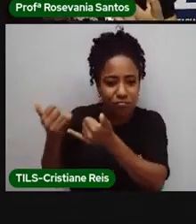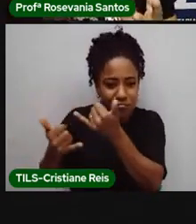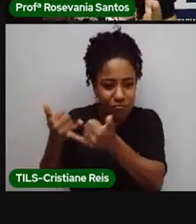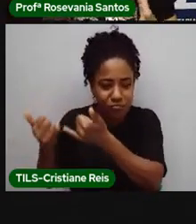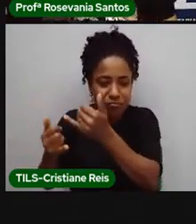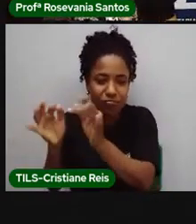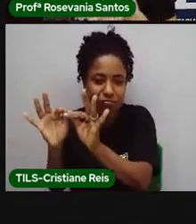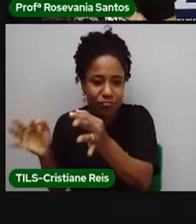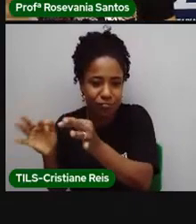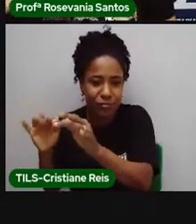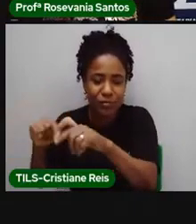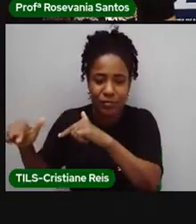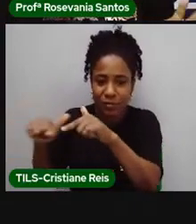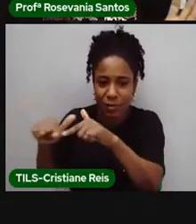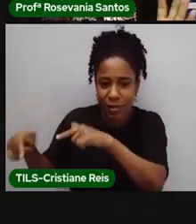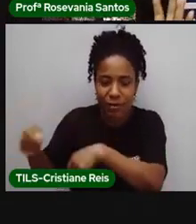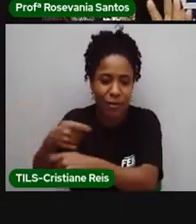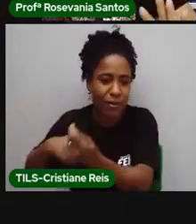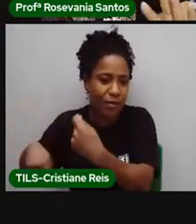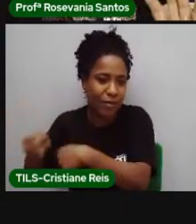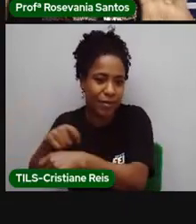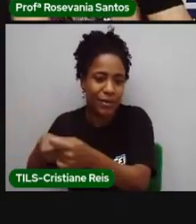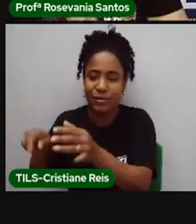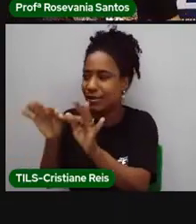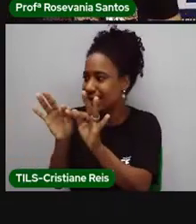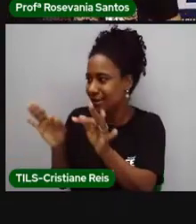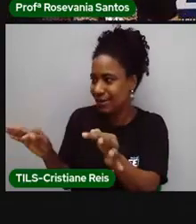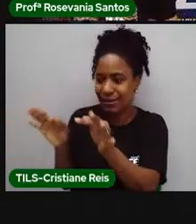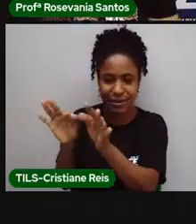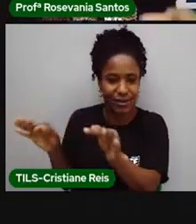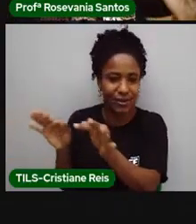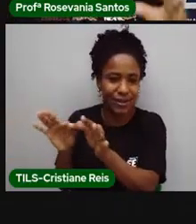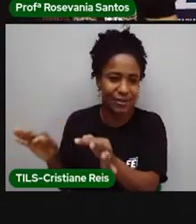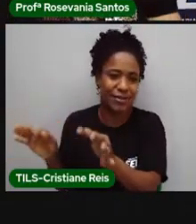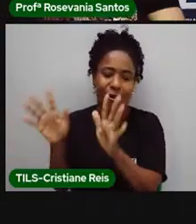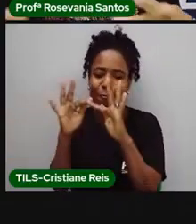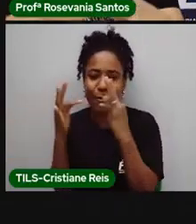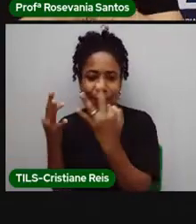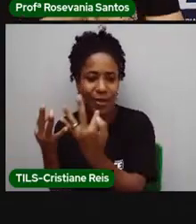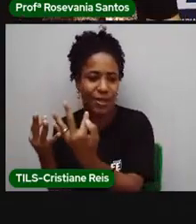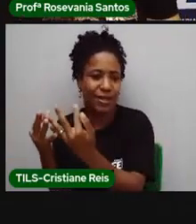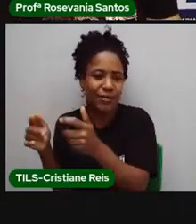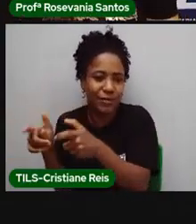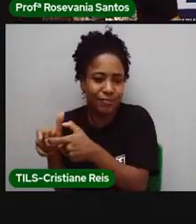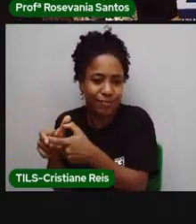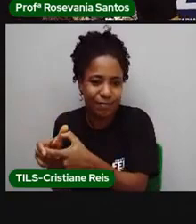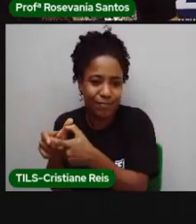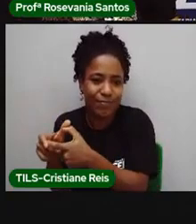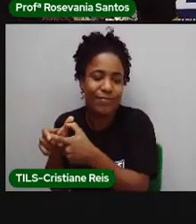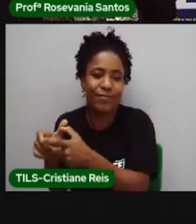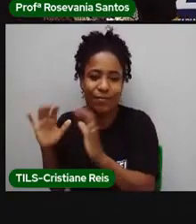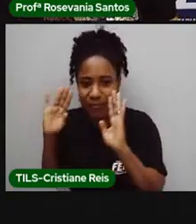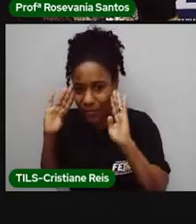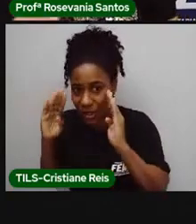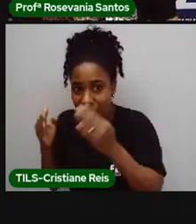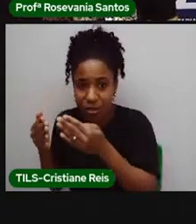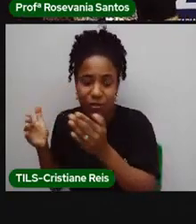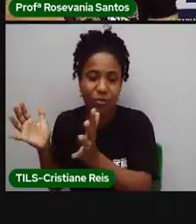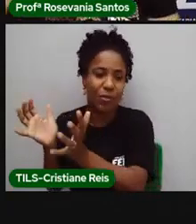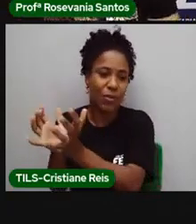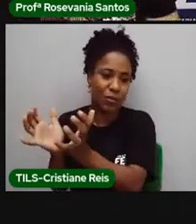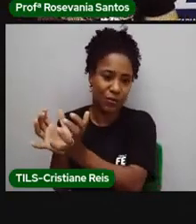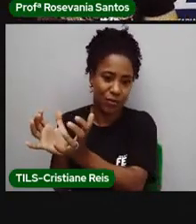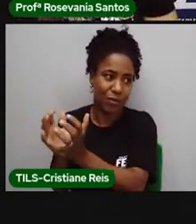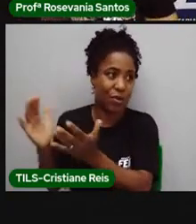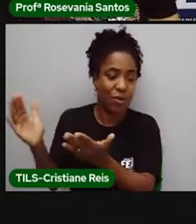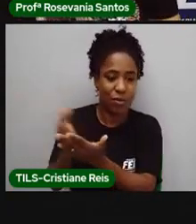trabalho, de comércio, é tudo muito familiar, voltado ali pra aquele povo ali daquela região, que chega até o